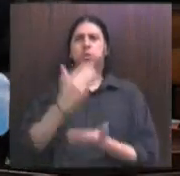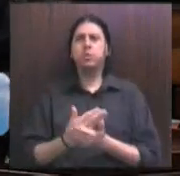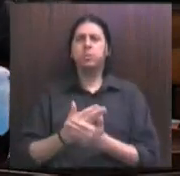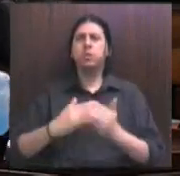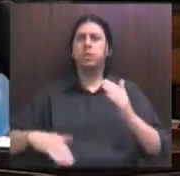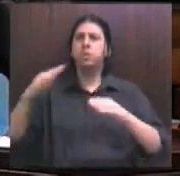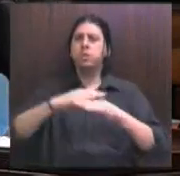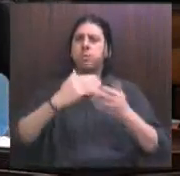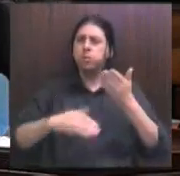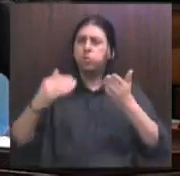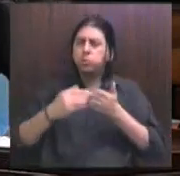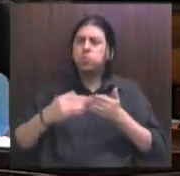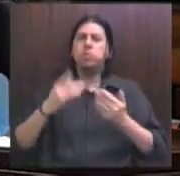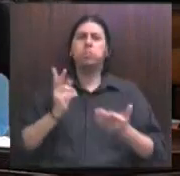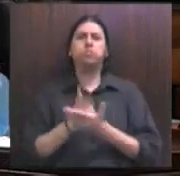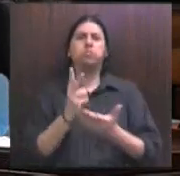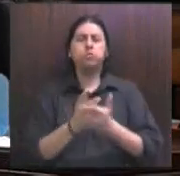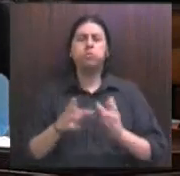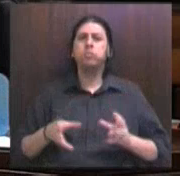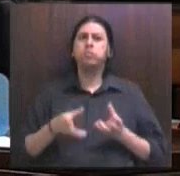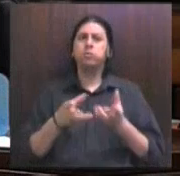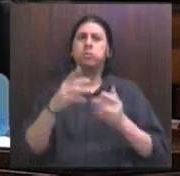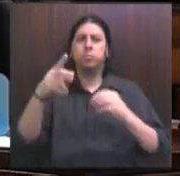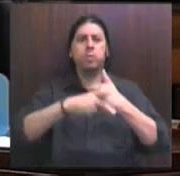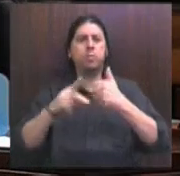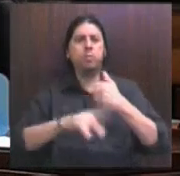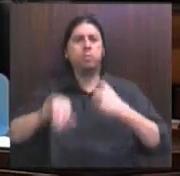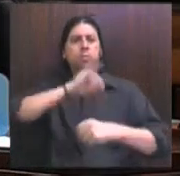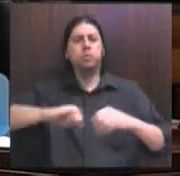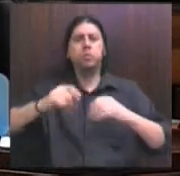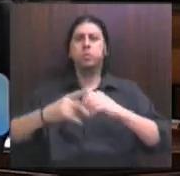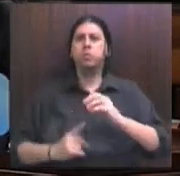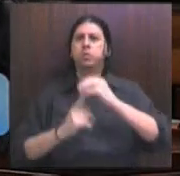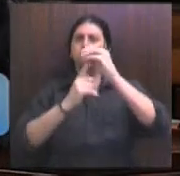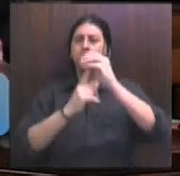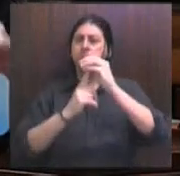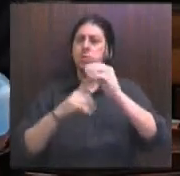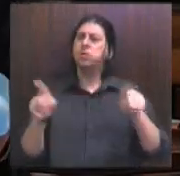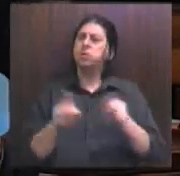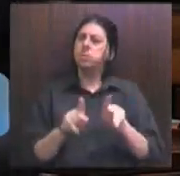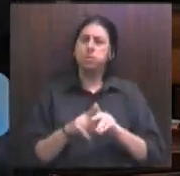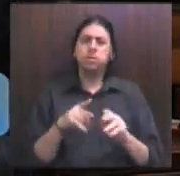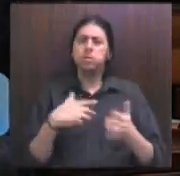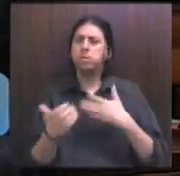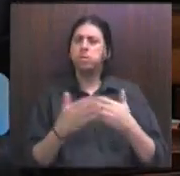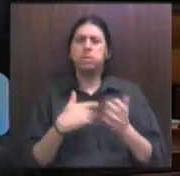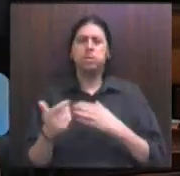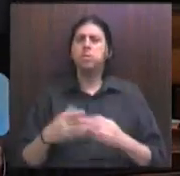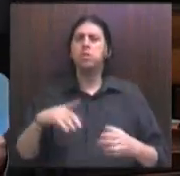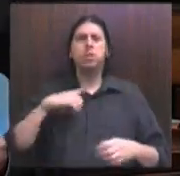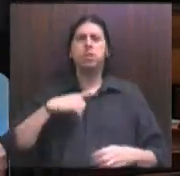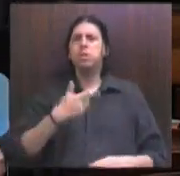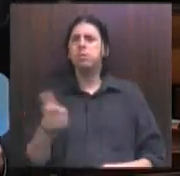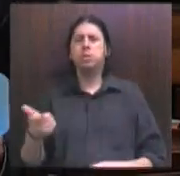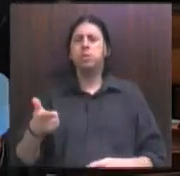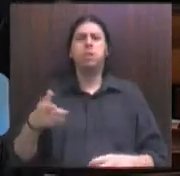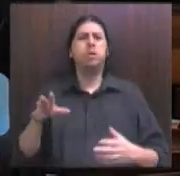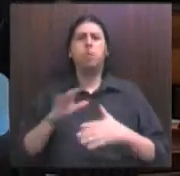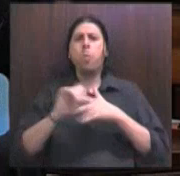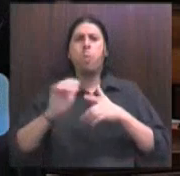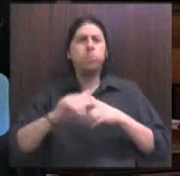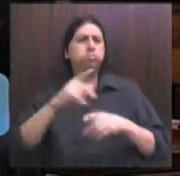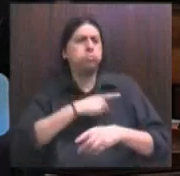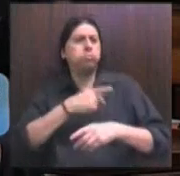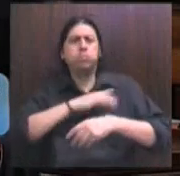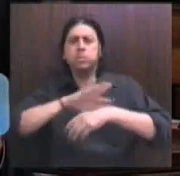acima de tudo, que o Senge desempenha esse papel importante e fundamental. Inclusive, mesmo não tendo posição partidária e